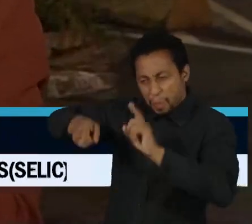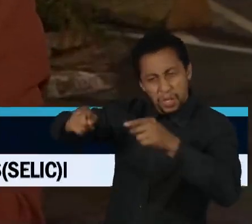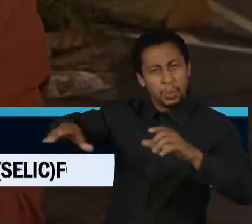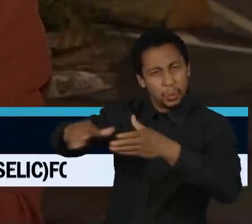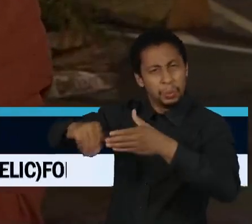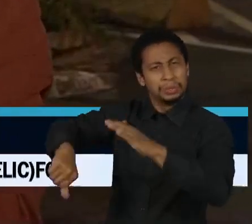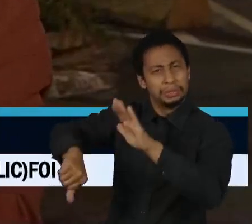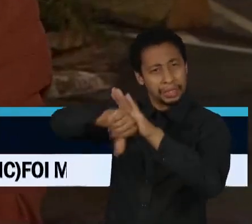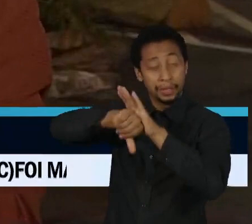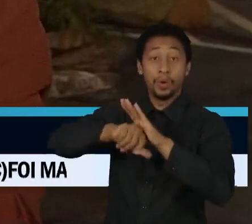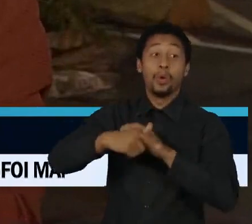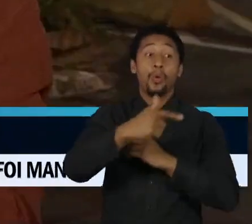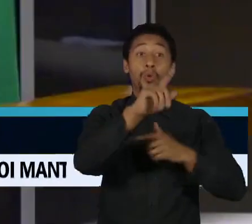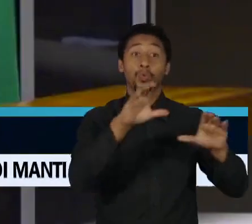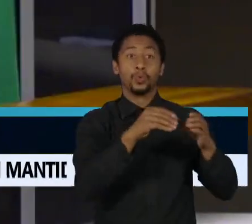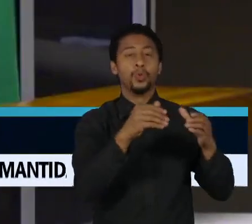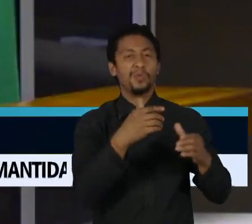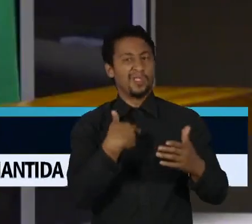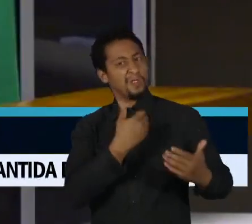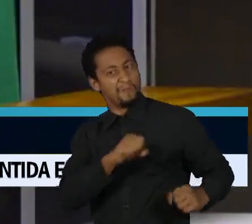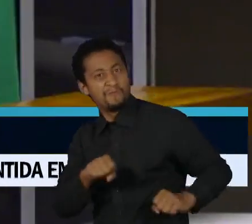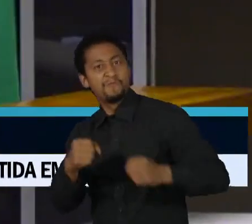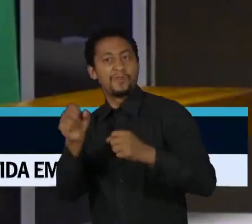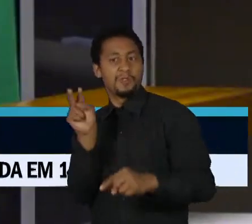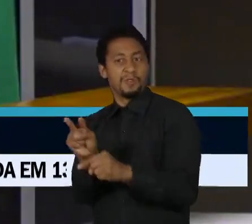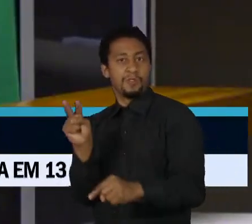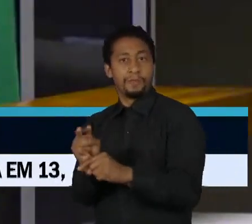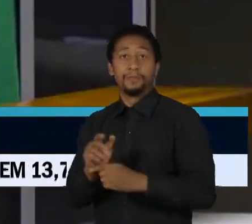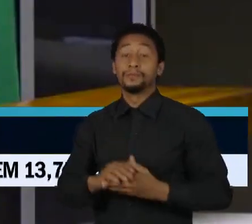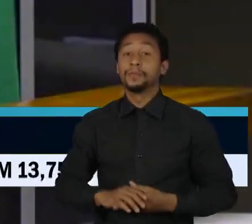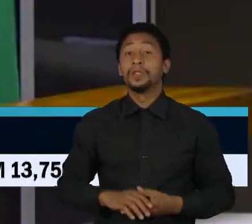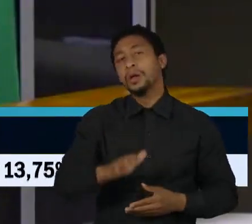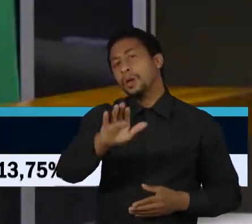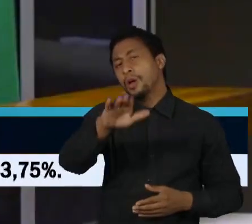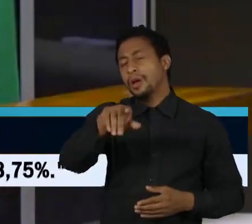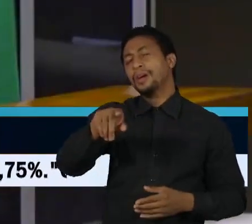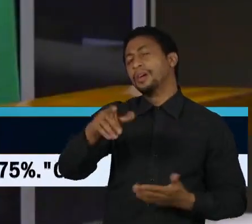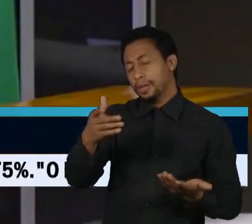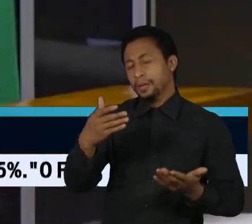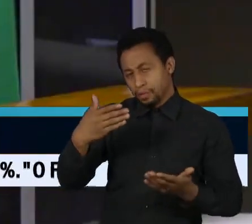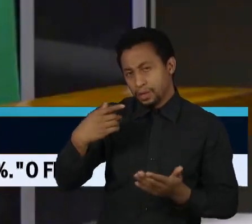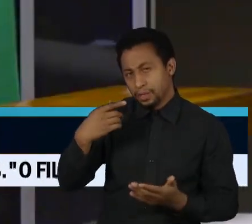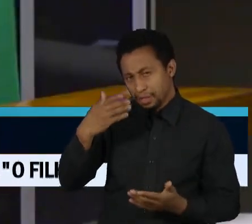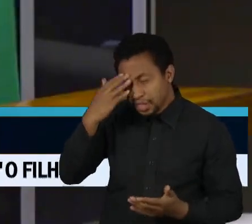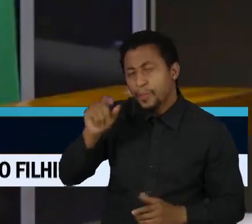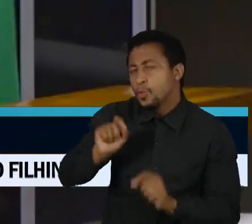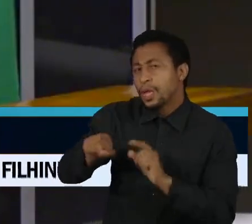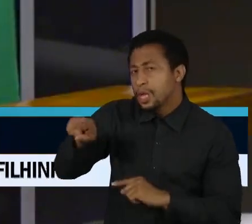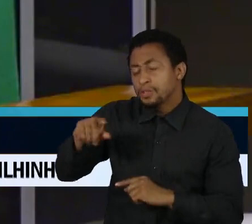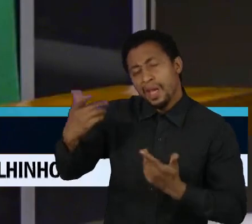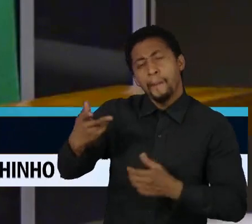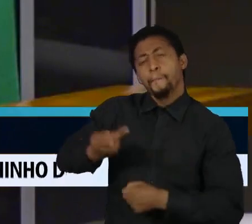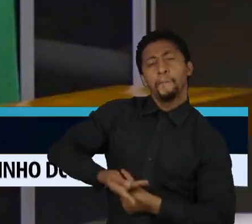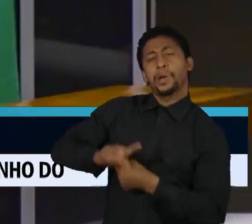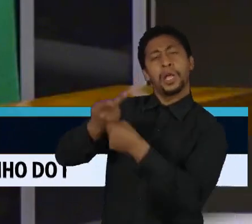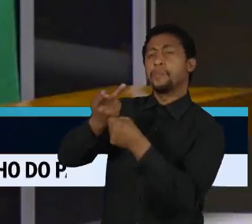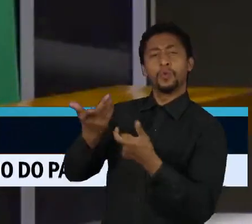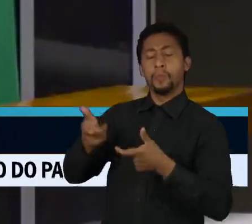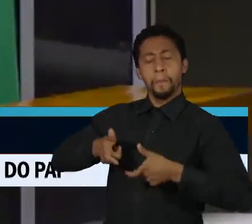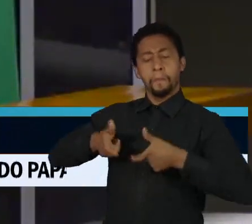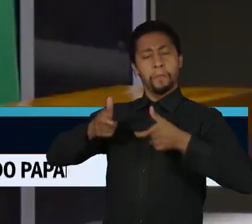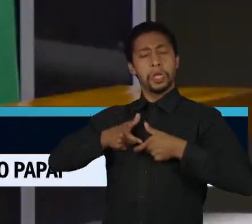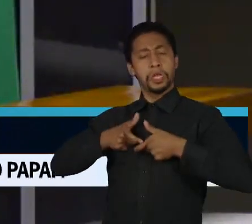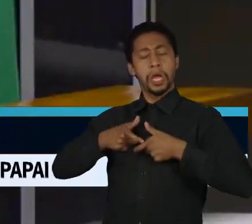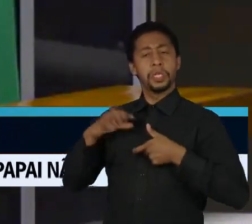saíram em defesa do ex-presidente. Isso daí, ter certeza, é uma medalha. Nada, nada, nada, nada, nada dá